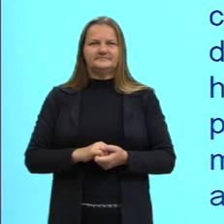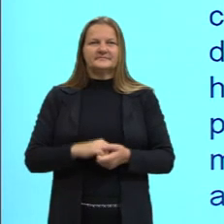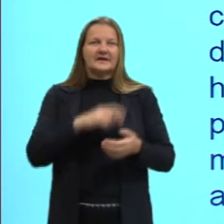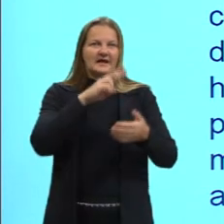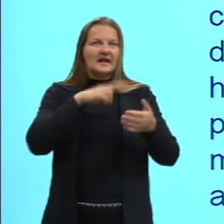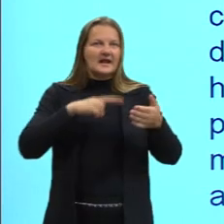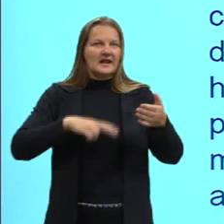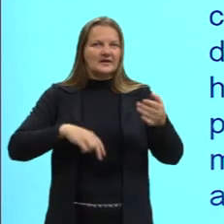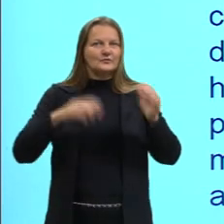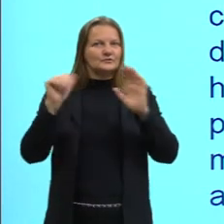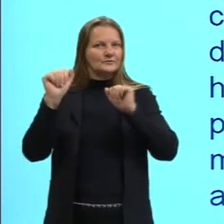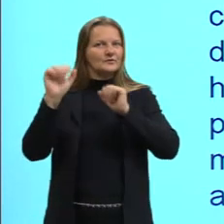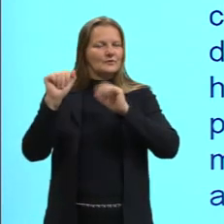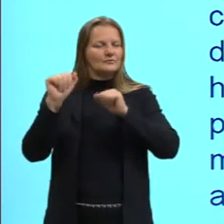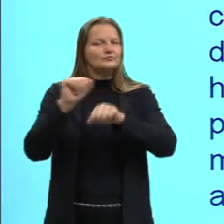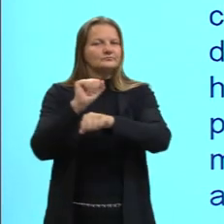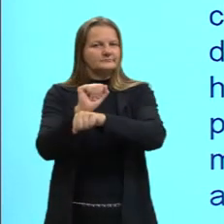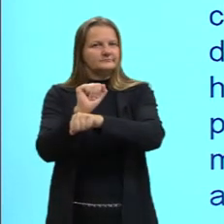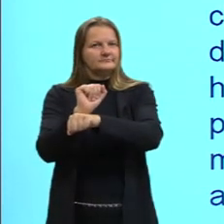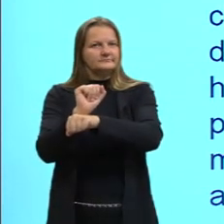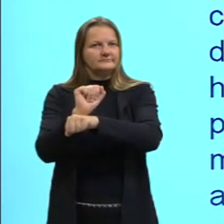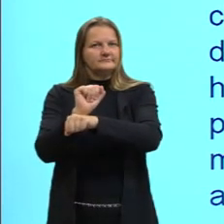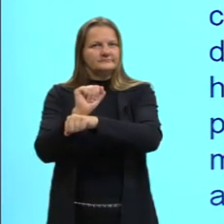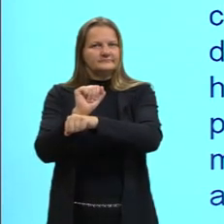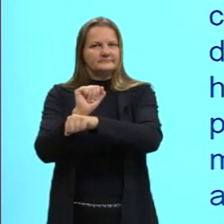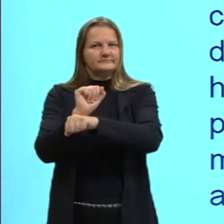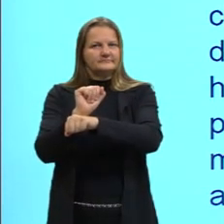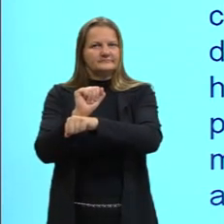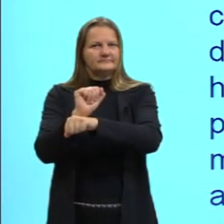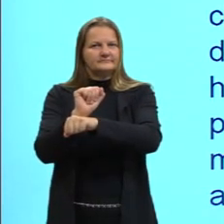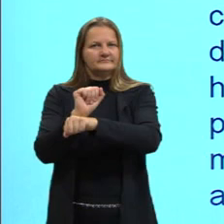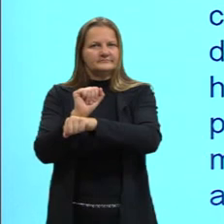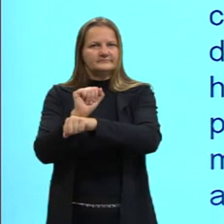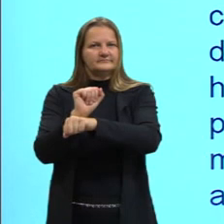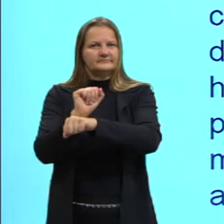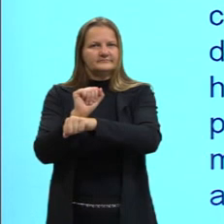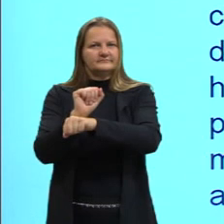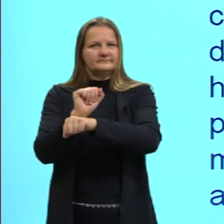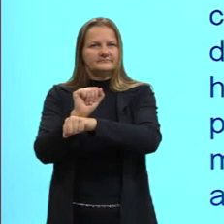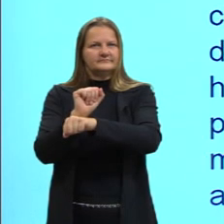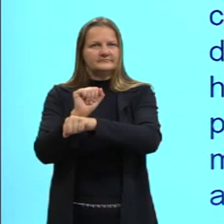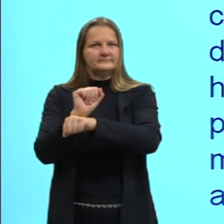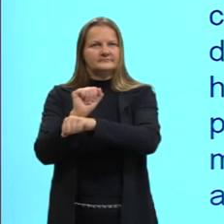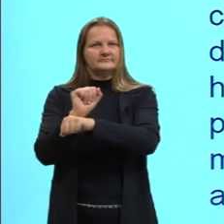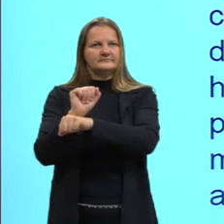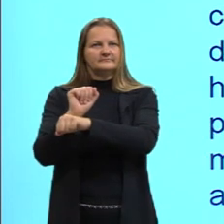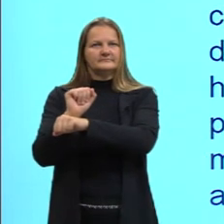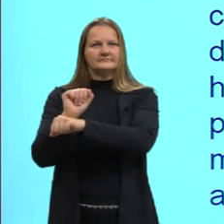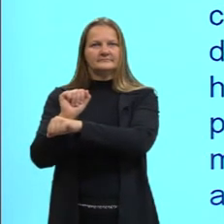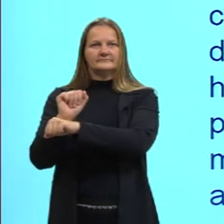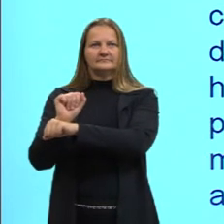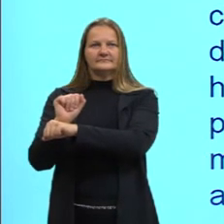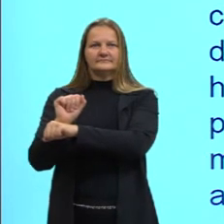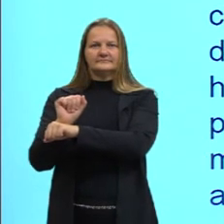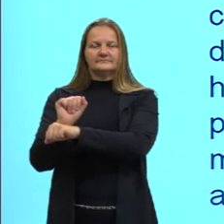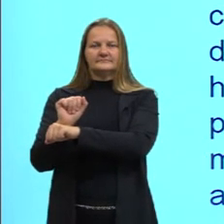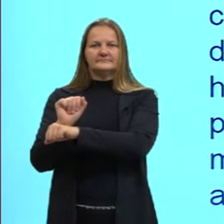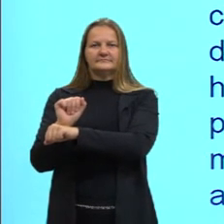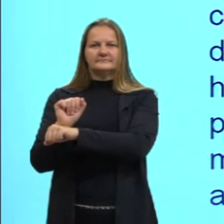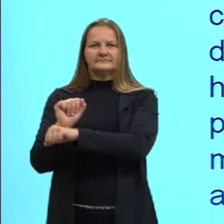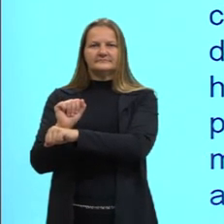7 metros de altura e pesa 3,3 toneladas. É uma escultura feita com a